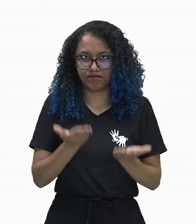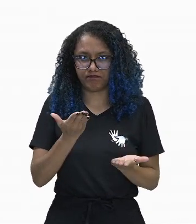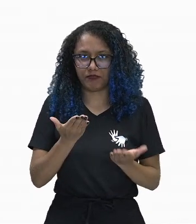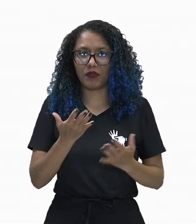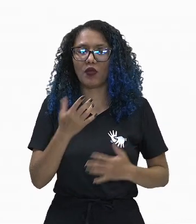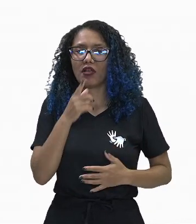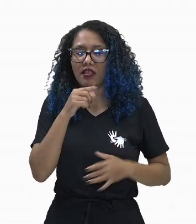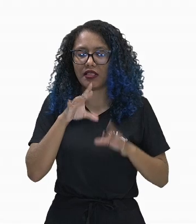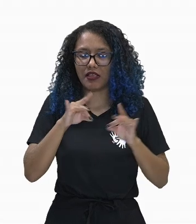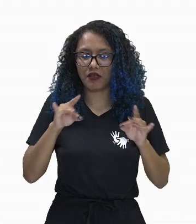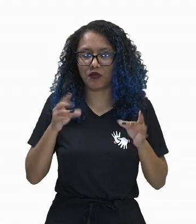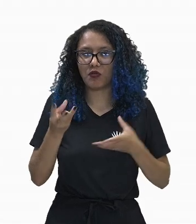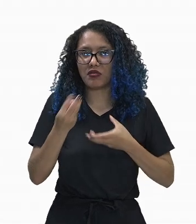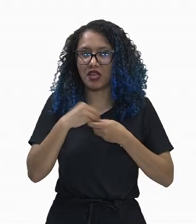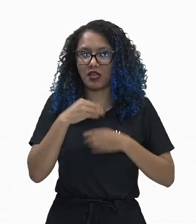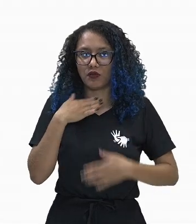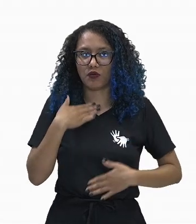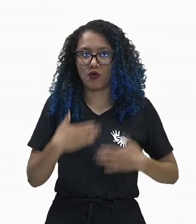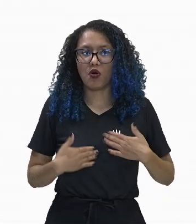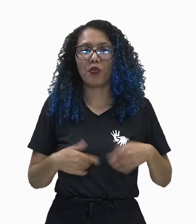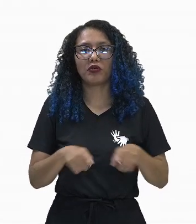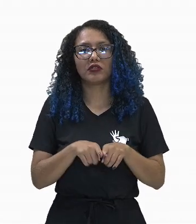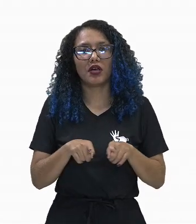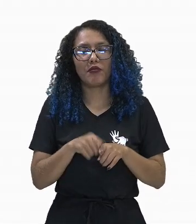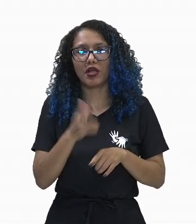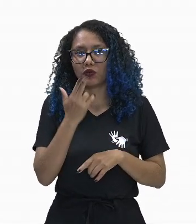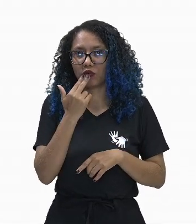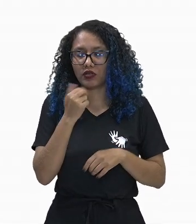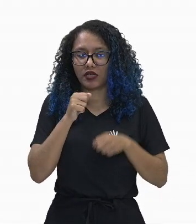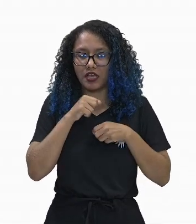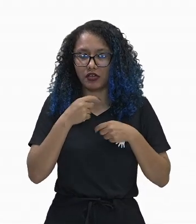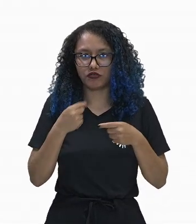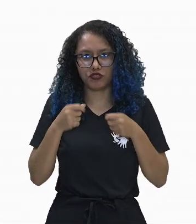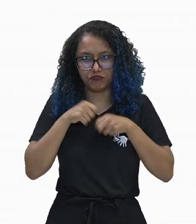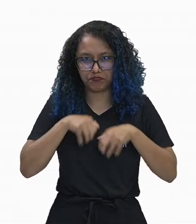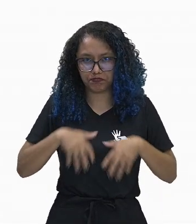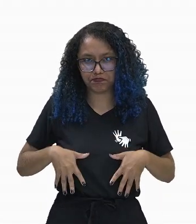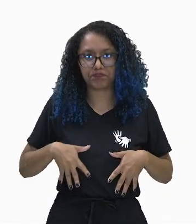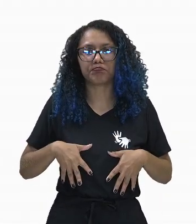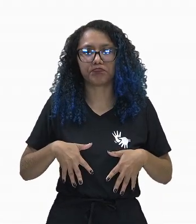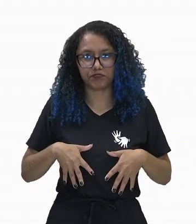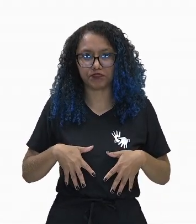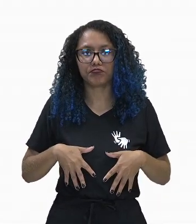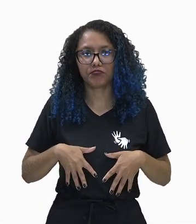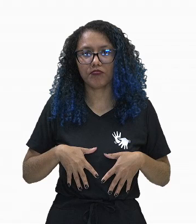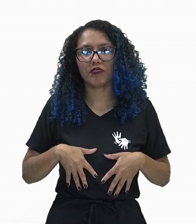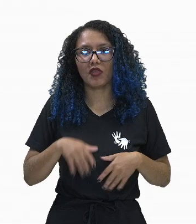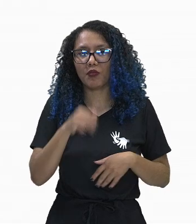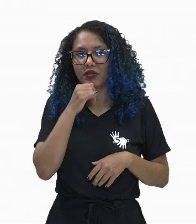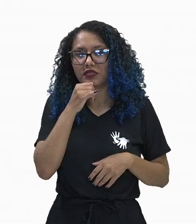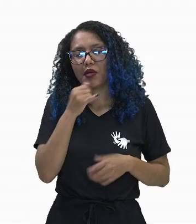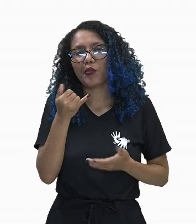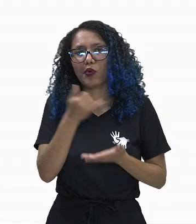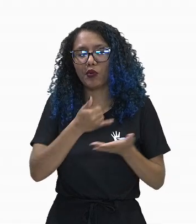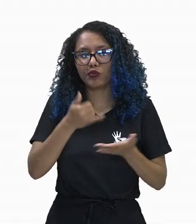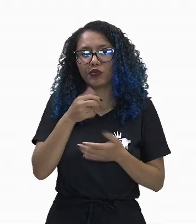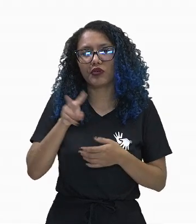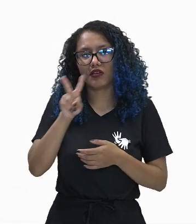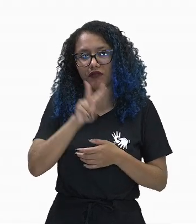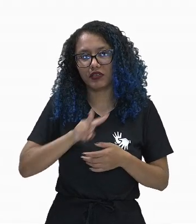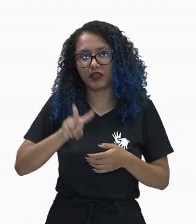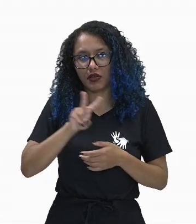atuar no transporte de nutrientes, onde absorve e transporta gorduras e